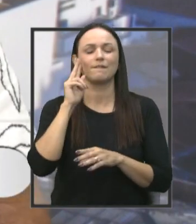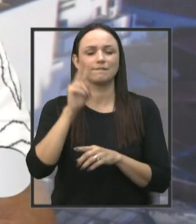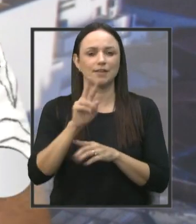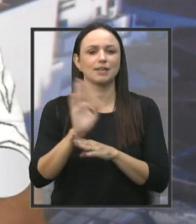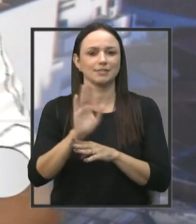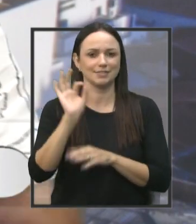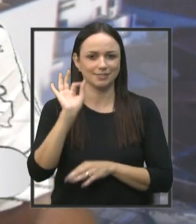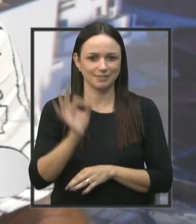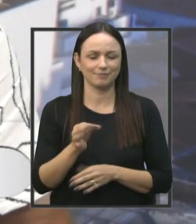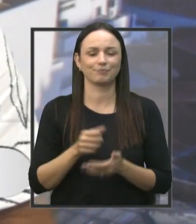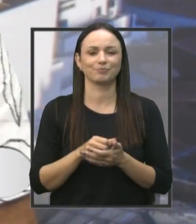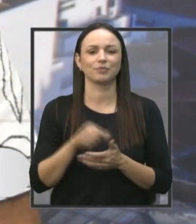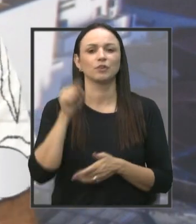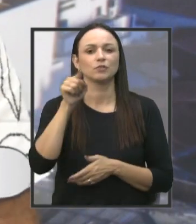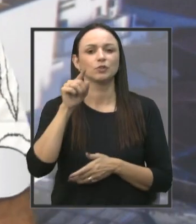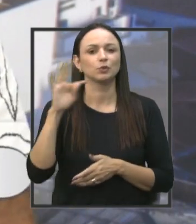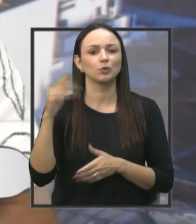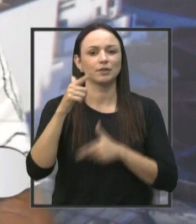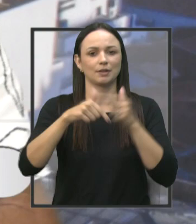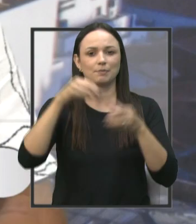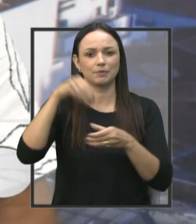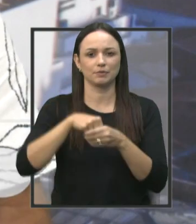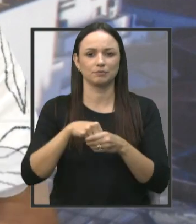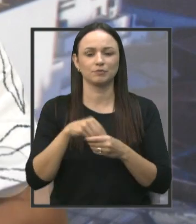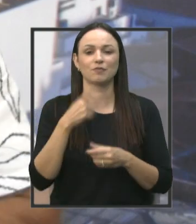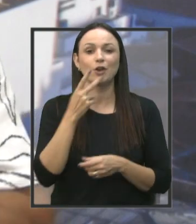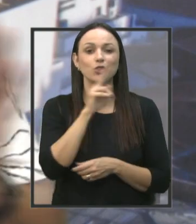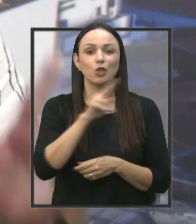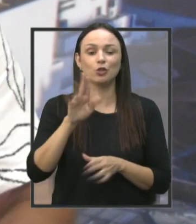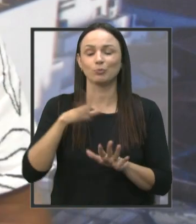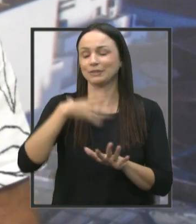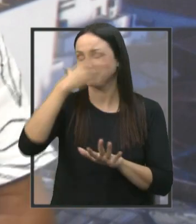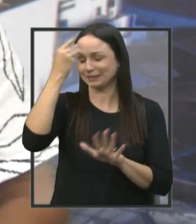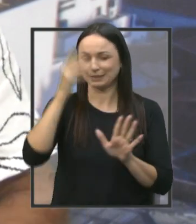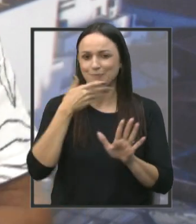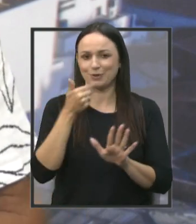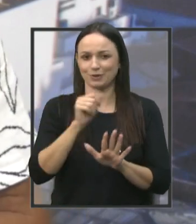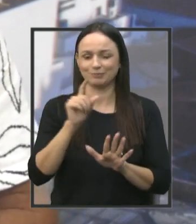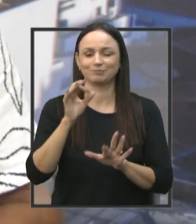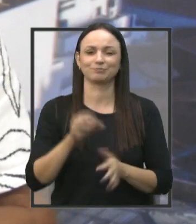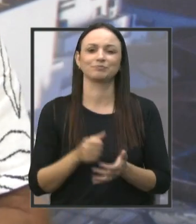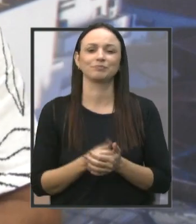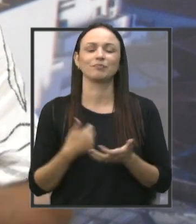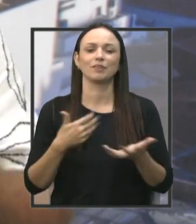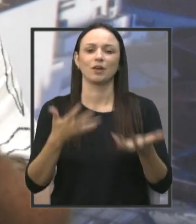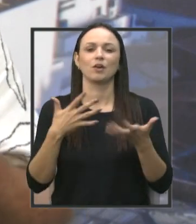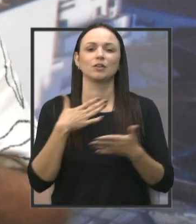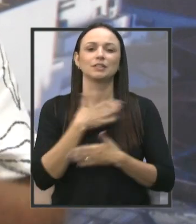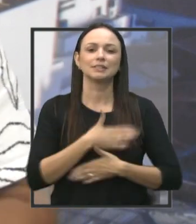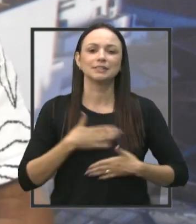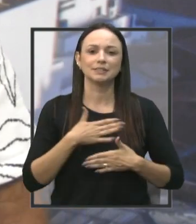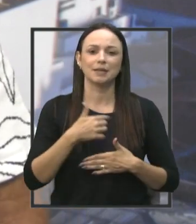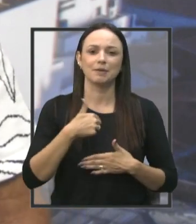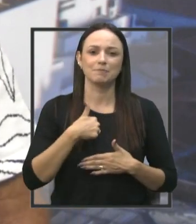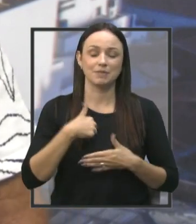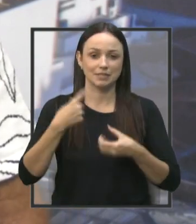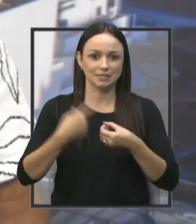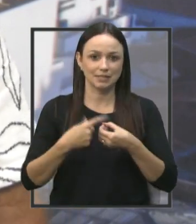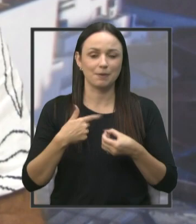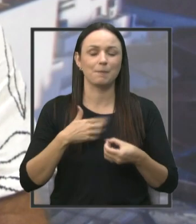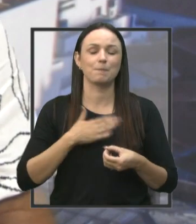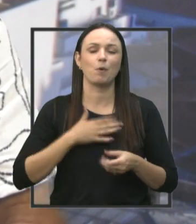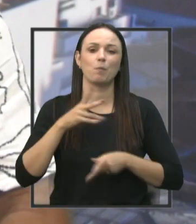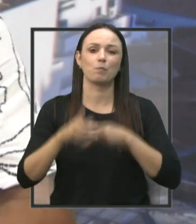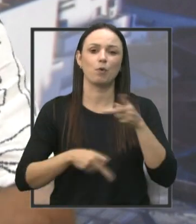Então você, todos que trabalham aqui dentro, todos, se eu falar um nome, capaz de esquecer outro, então, né? Eu quero desejar a minha cidade, ao meu povo,